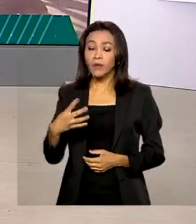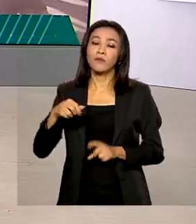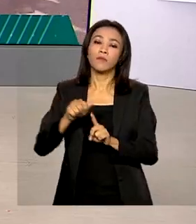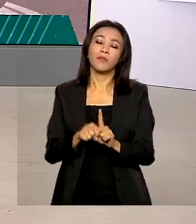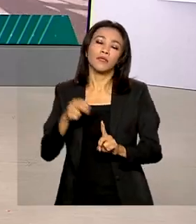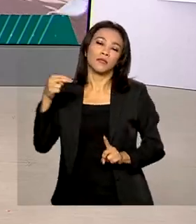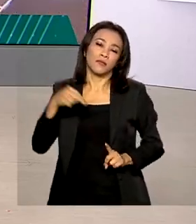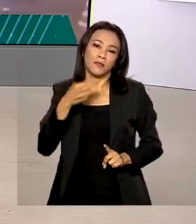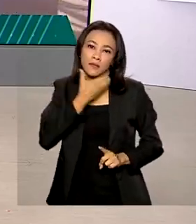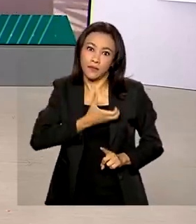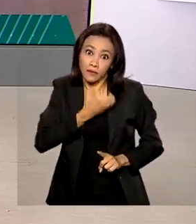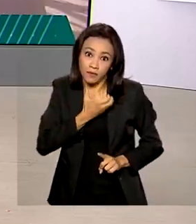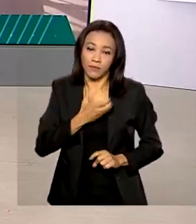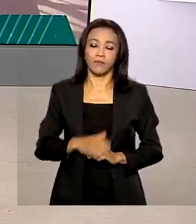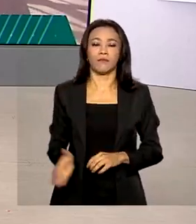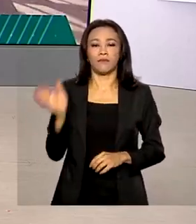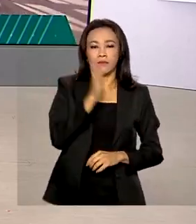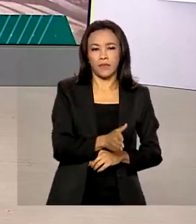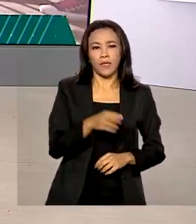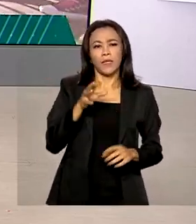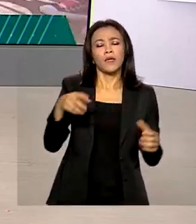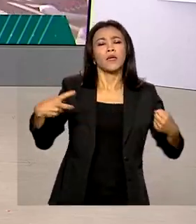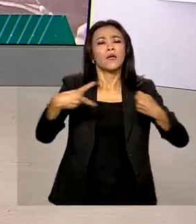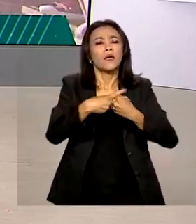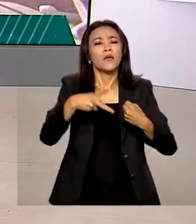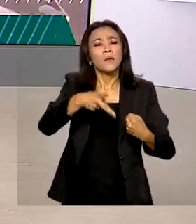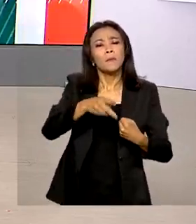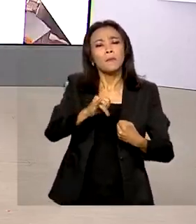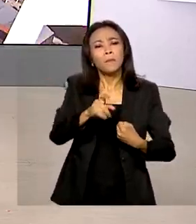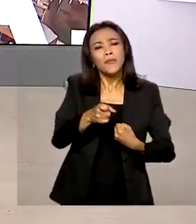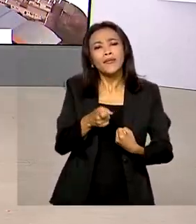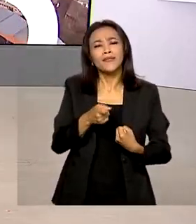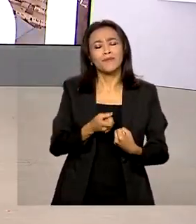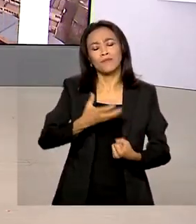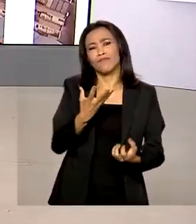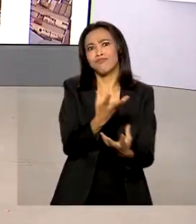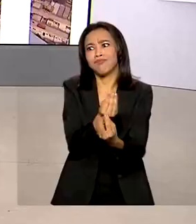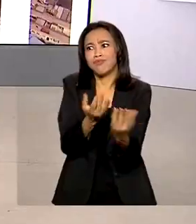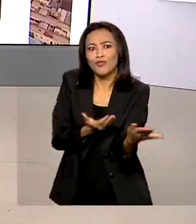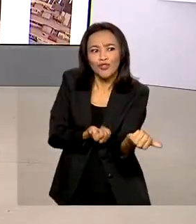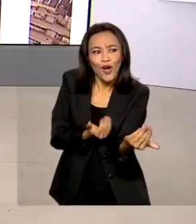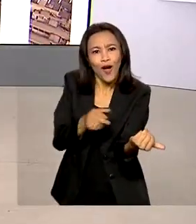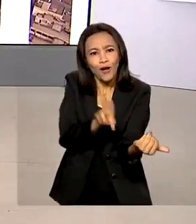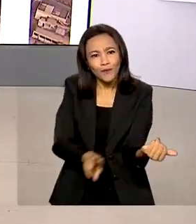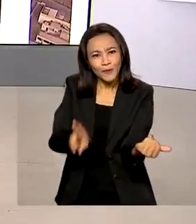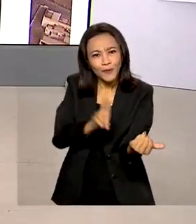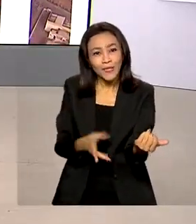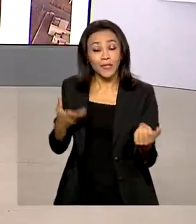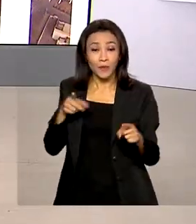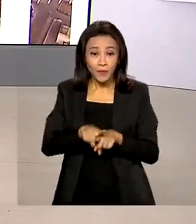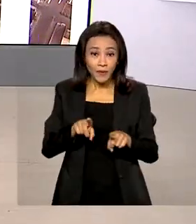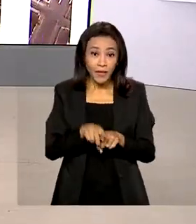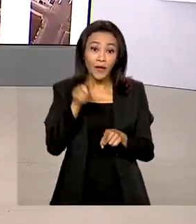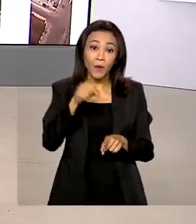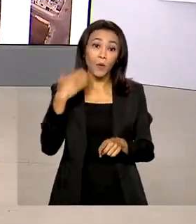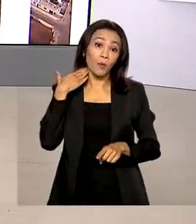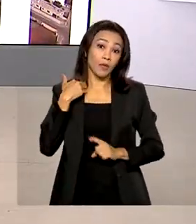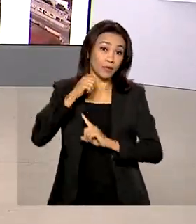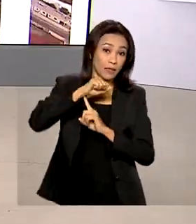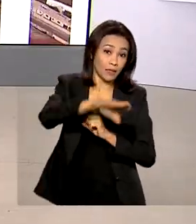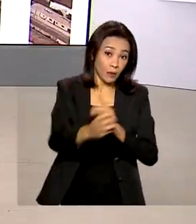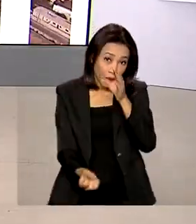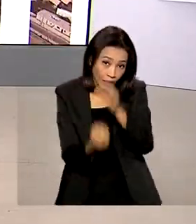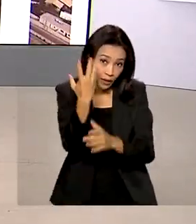O PIX tem se popularizado entre os mais jovens. Isso porque o sistema de pagamento criado pelo Banco Central